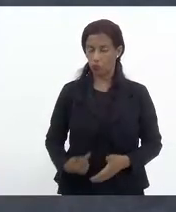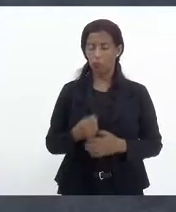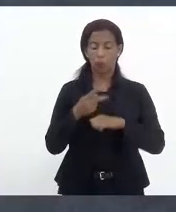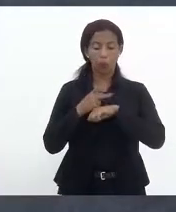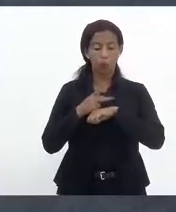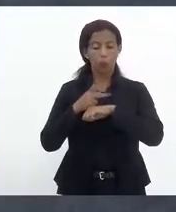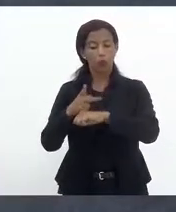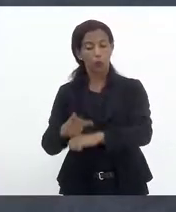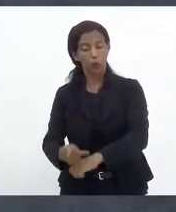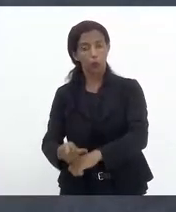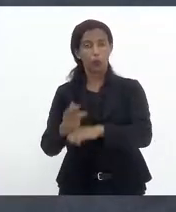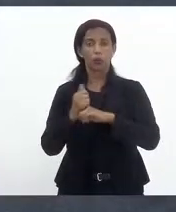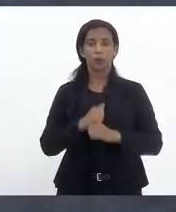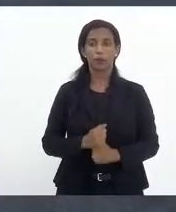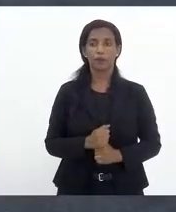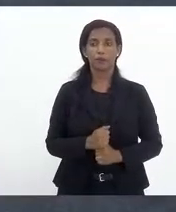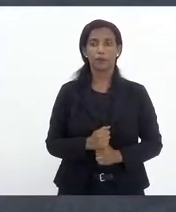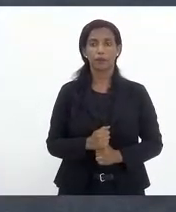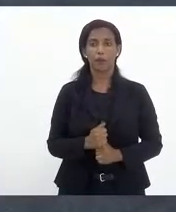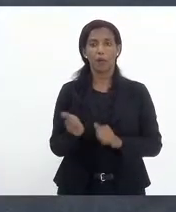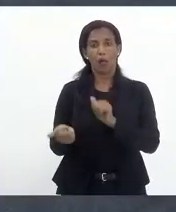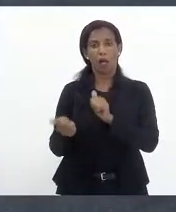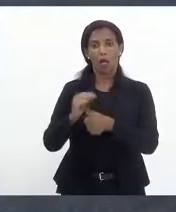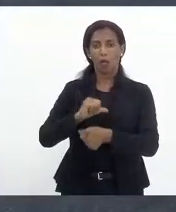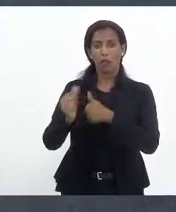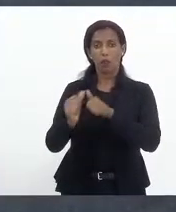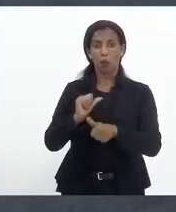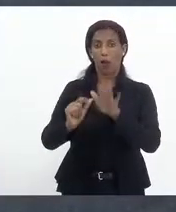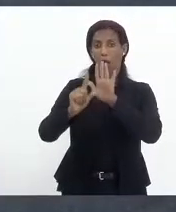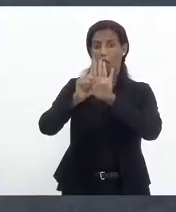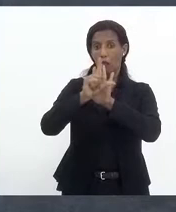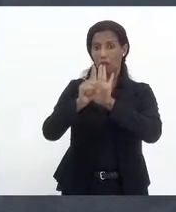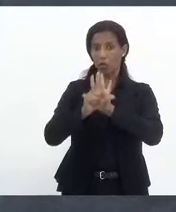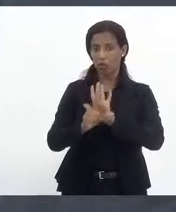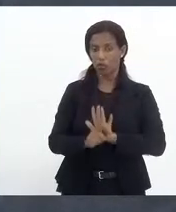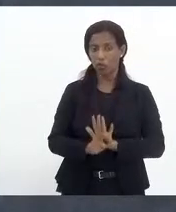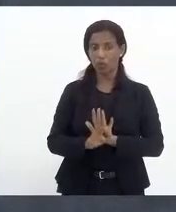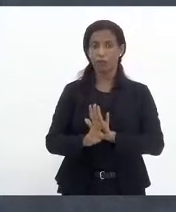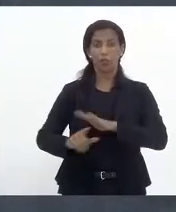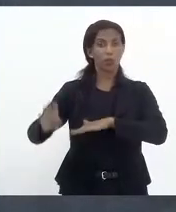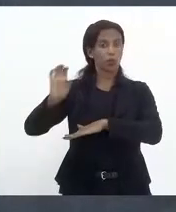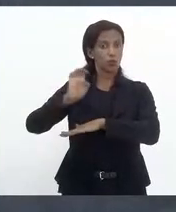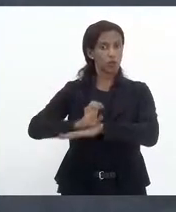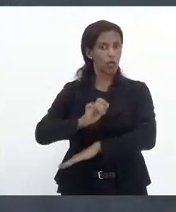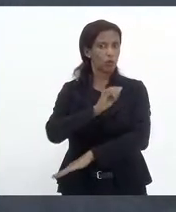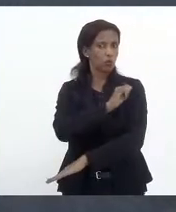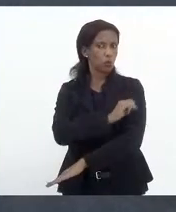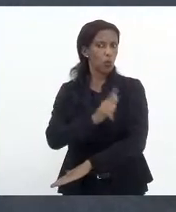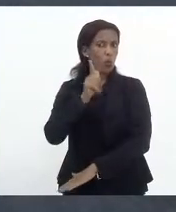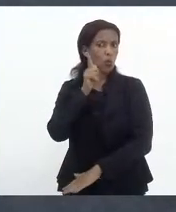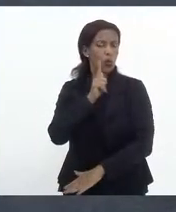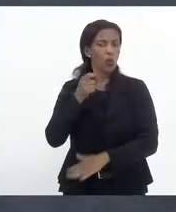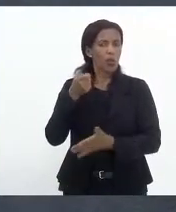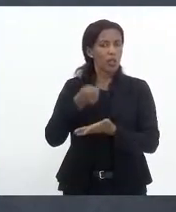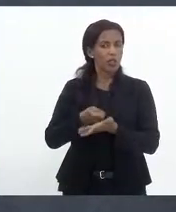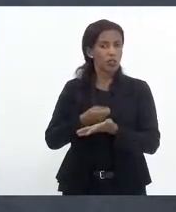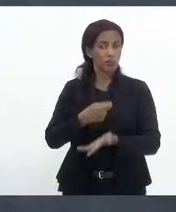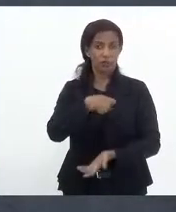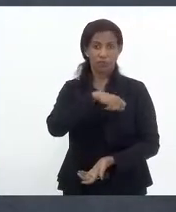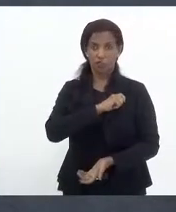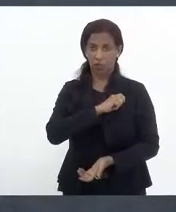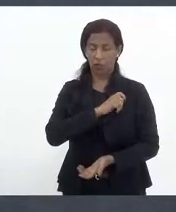buscando adequar uma série de legislações para que o Estado do Rio de Janeiro possa aderir ao regime de recuperação fiscal.